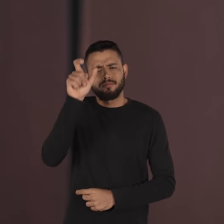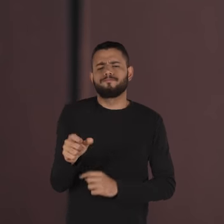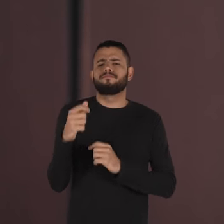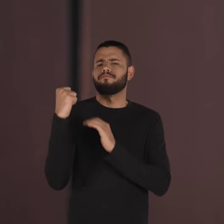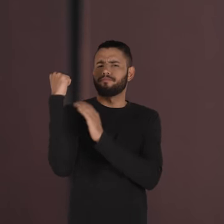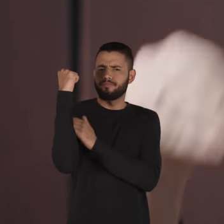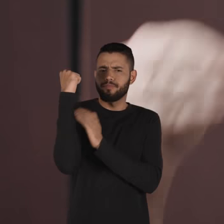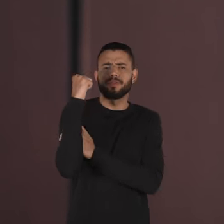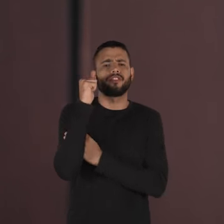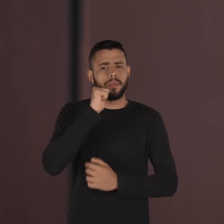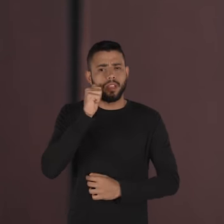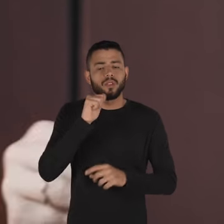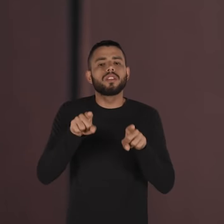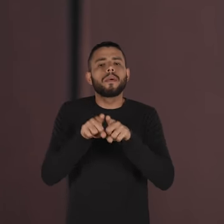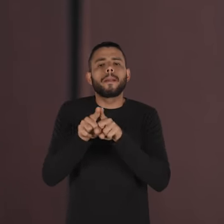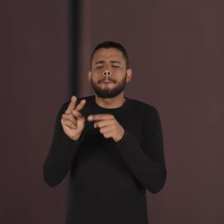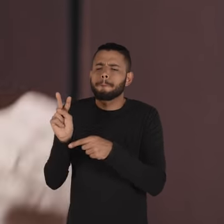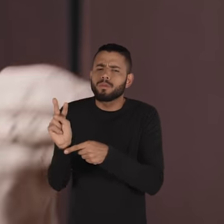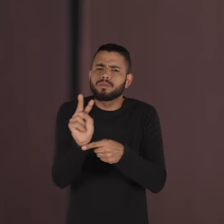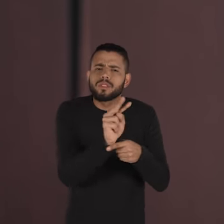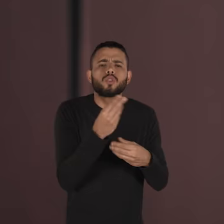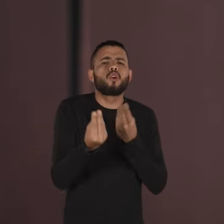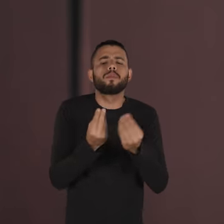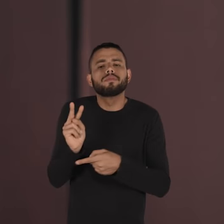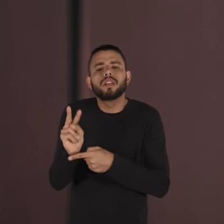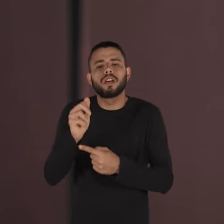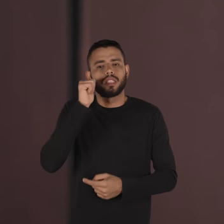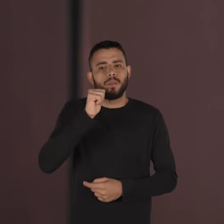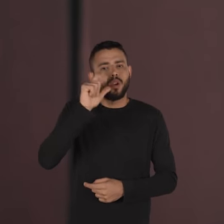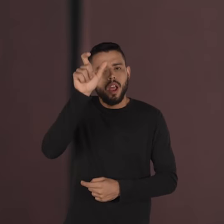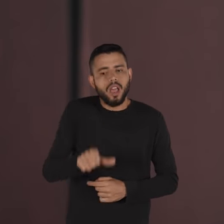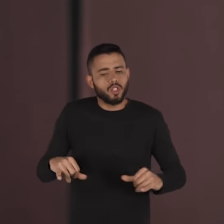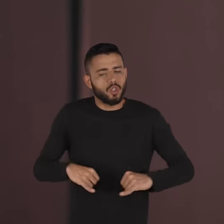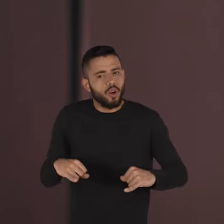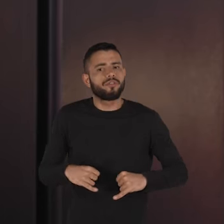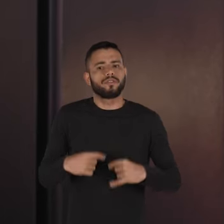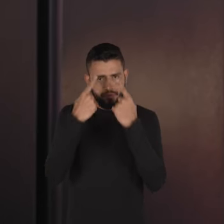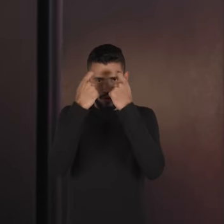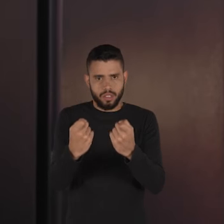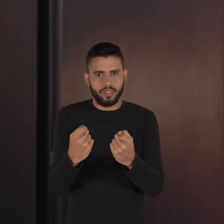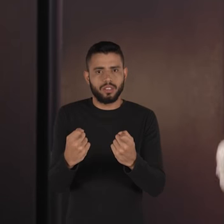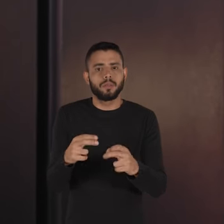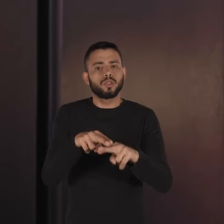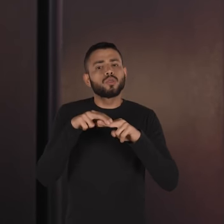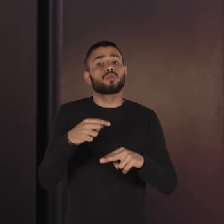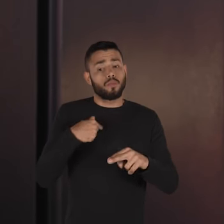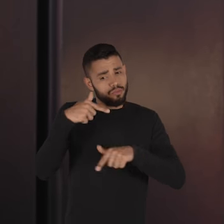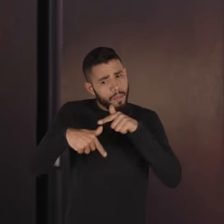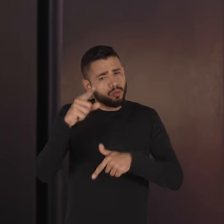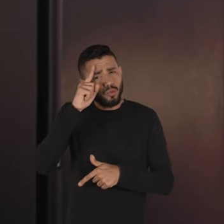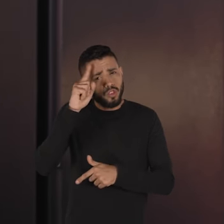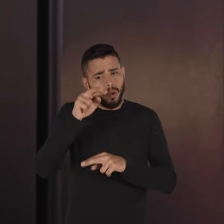empoderamento feminino e com toda a parte de proteção e assistência a essa mulher que sofre violência aliás eu dedico meus dias